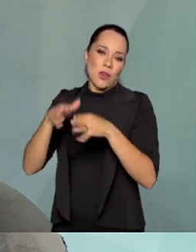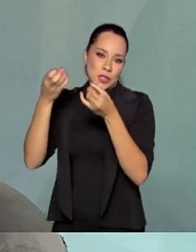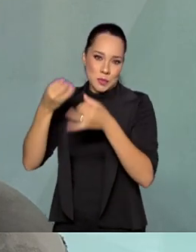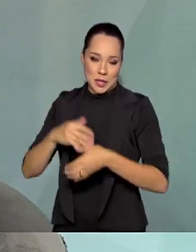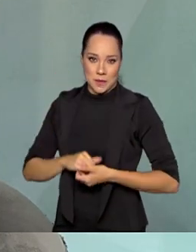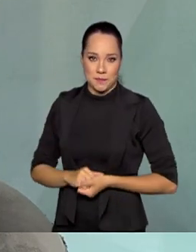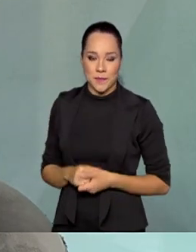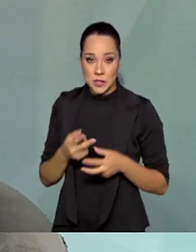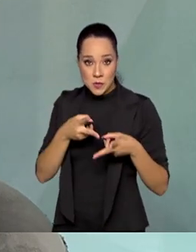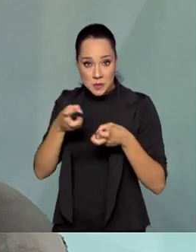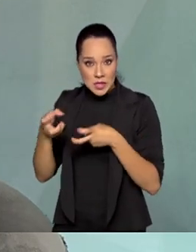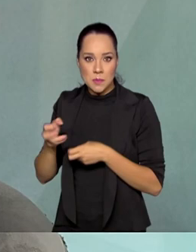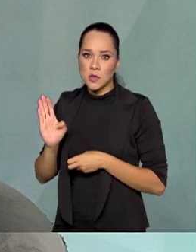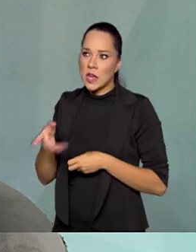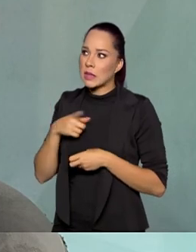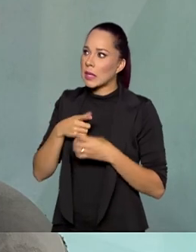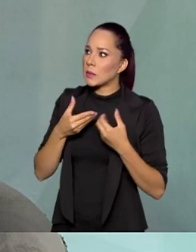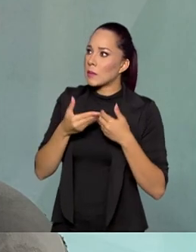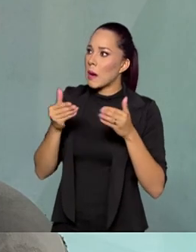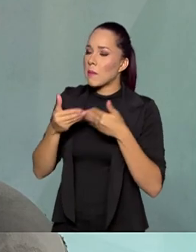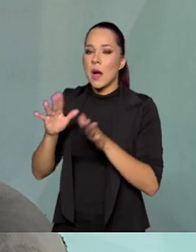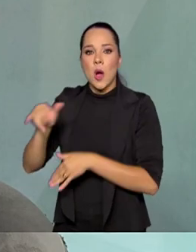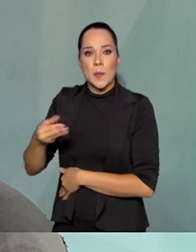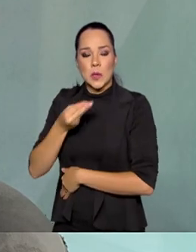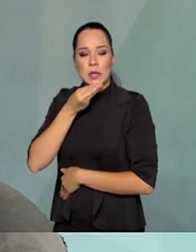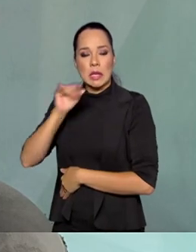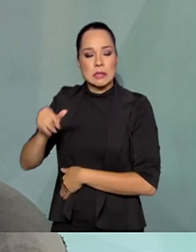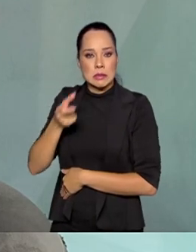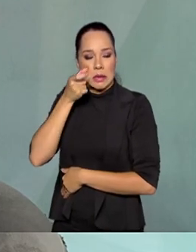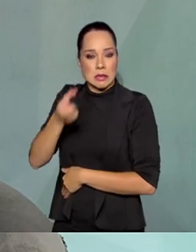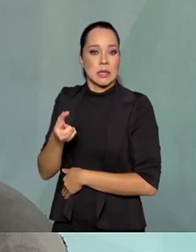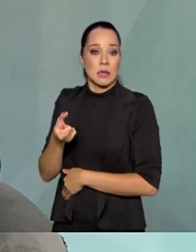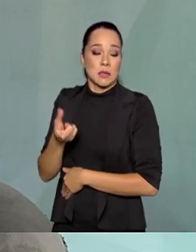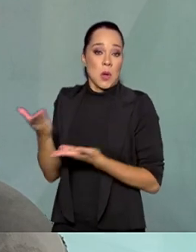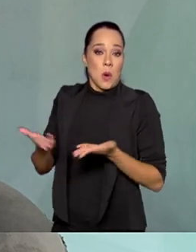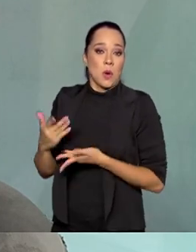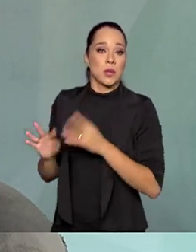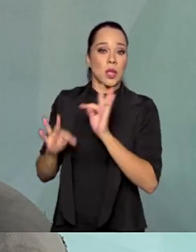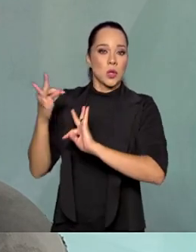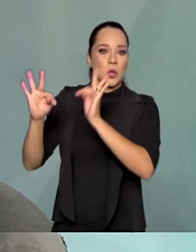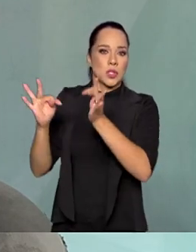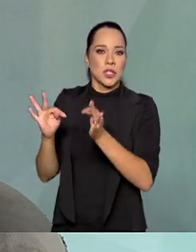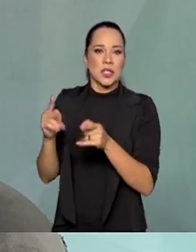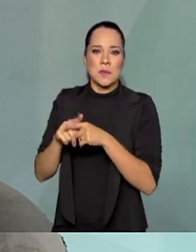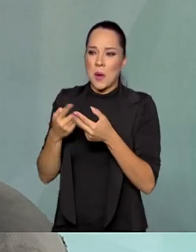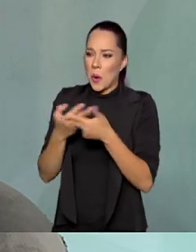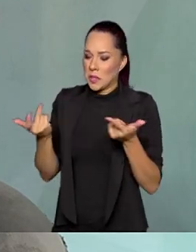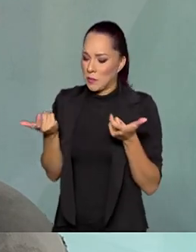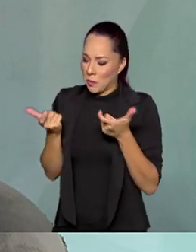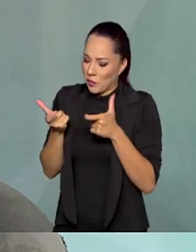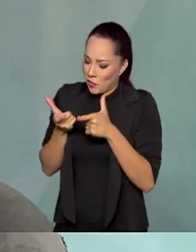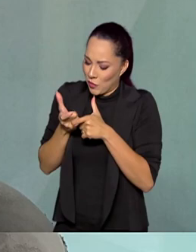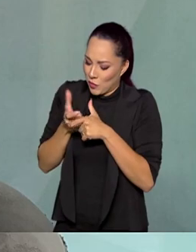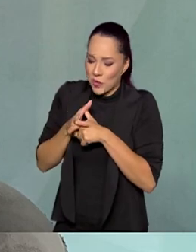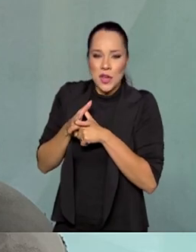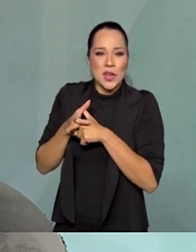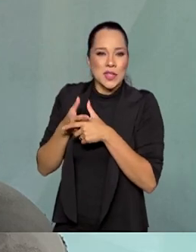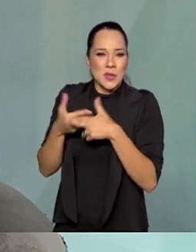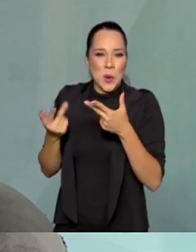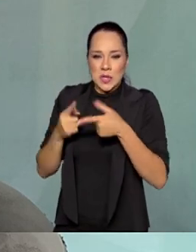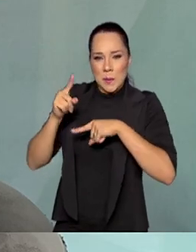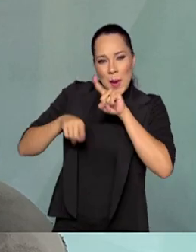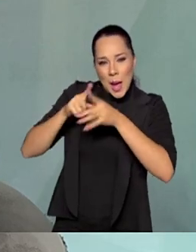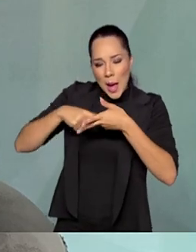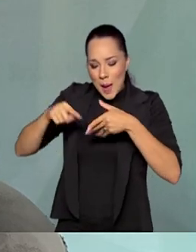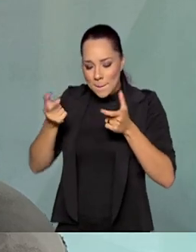Nós vemos que existem janelas de oportunidade interessantes. Hoje, com a tecnologia, a miniaturização dos equipamentos, é